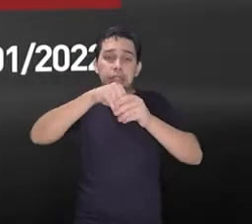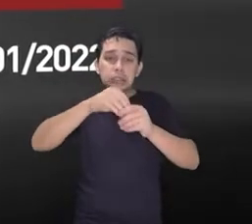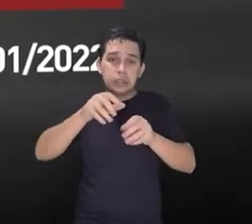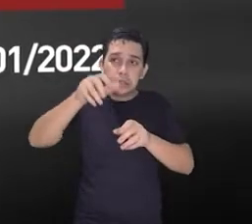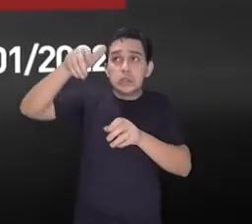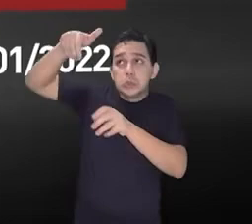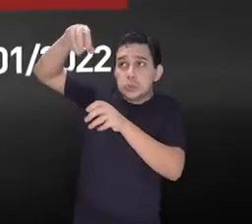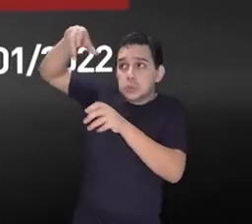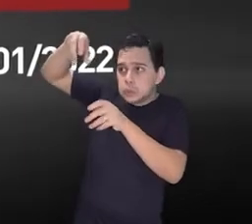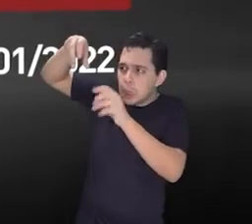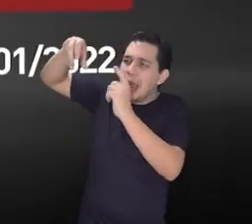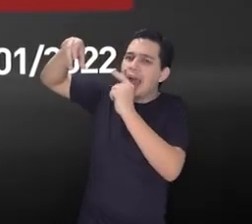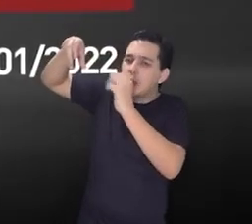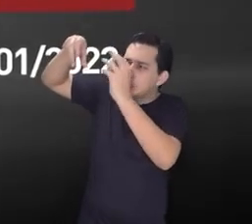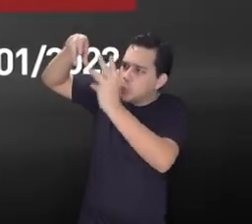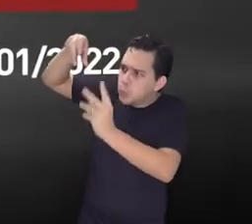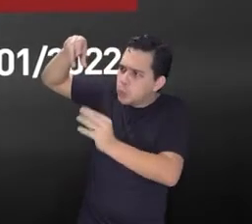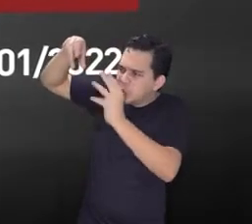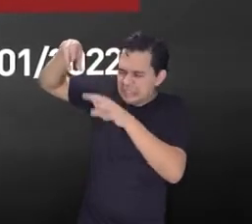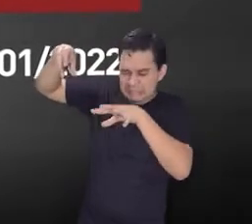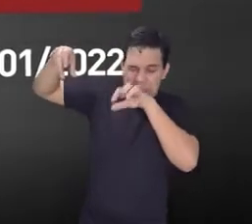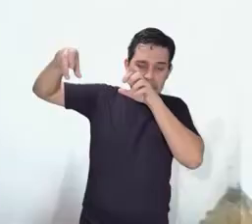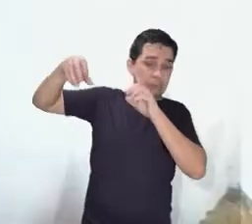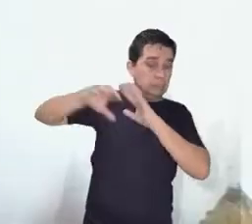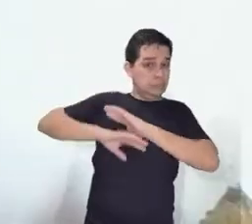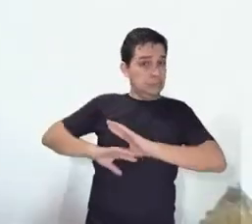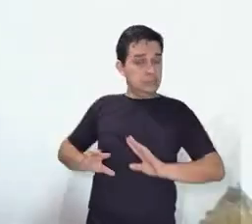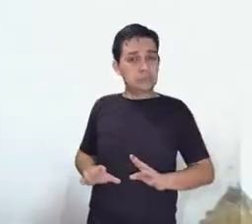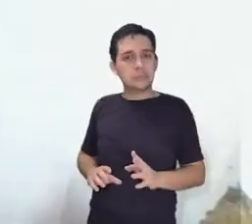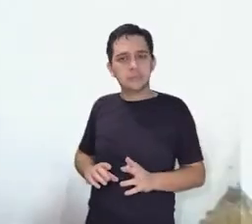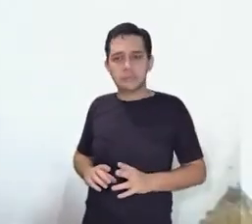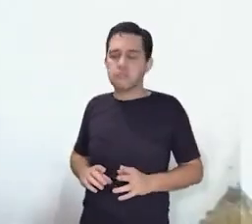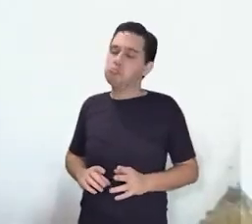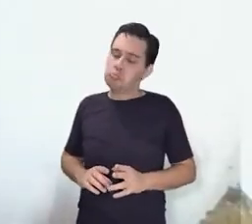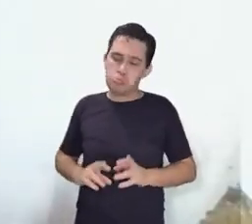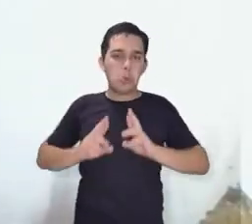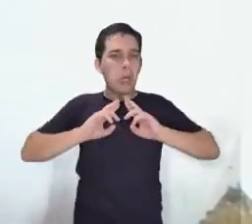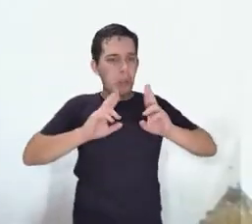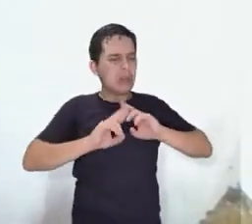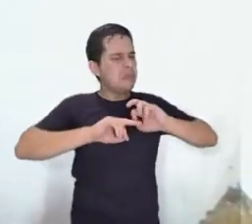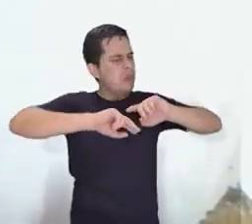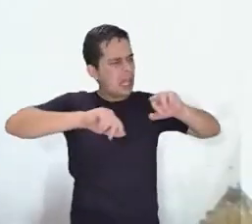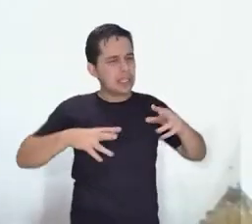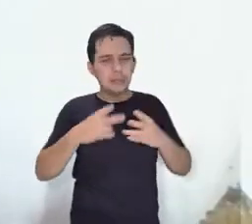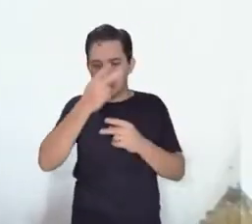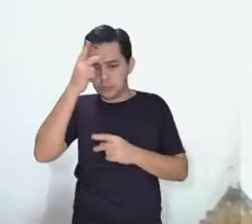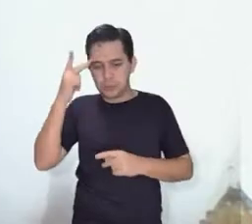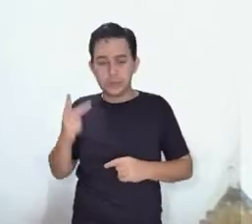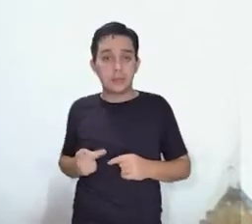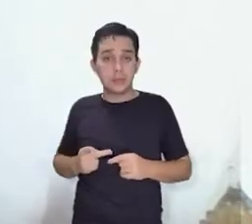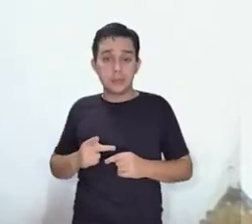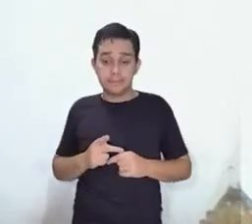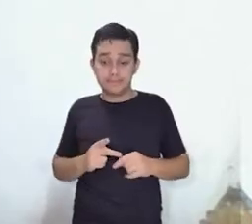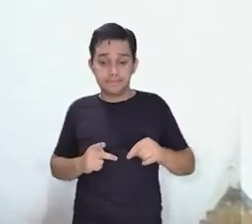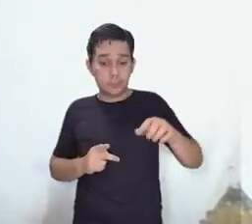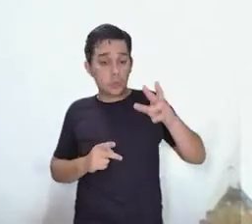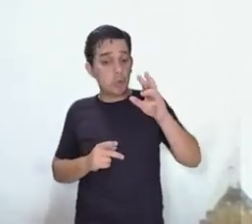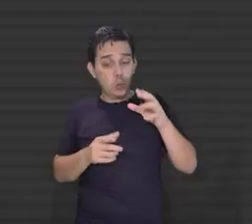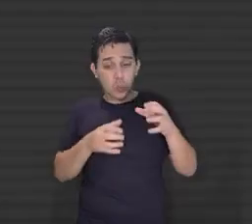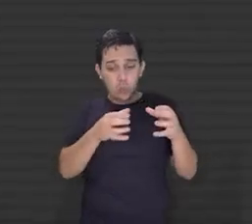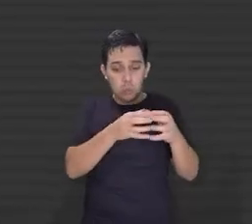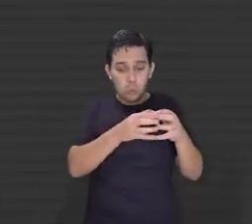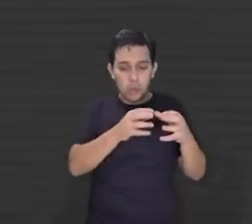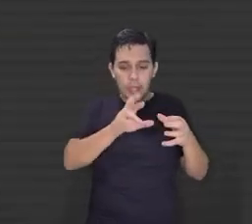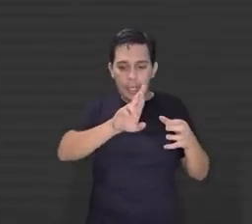concessionárias Águas de Jutunaíba e Prolapos. A represa de Jutunaíba é o manancial responsável pelo abastecimento de oito municípios da